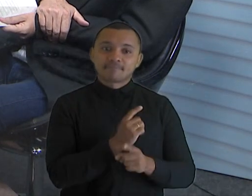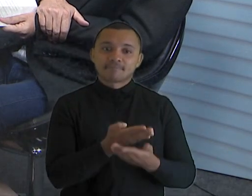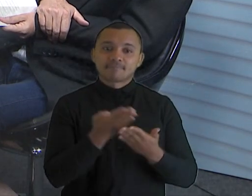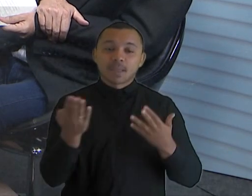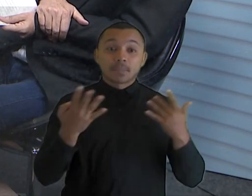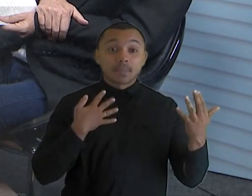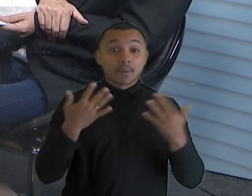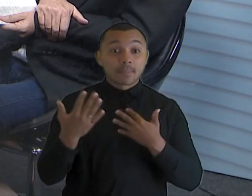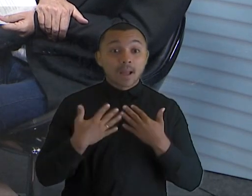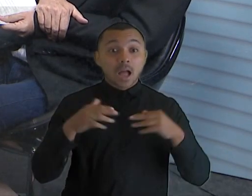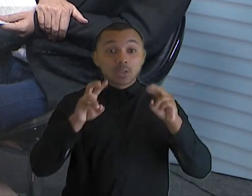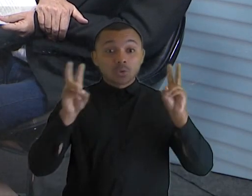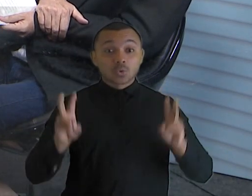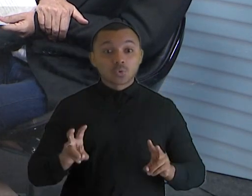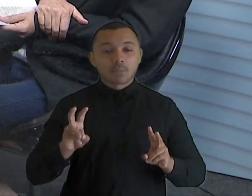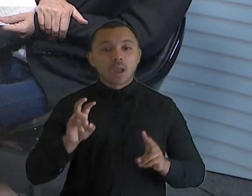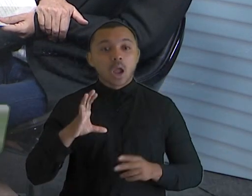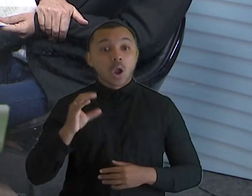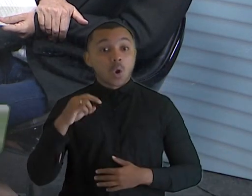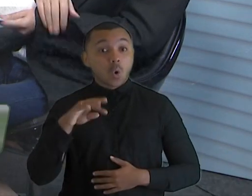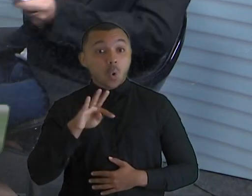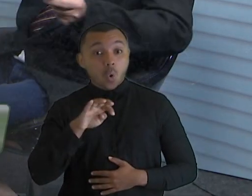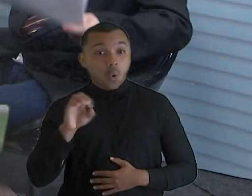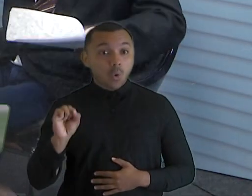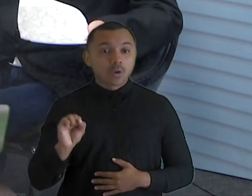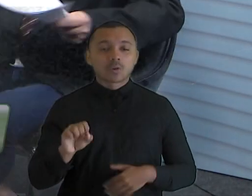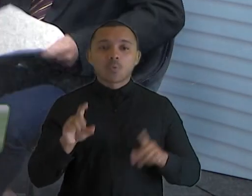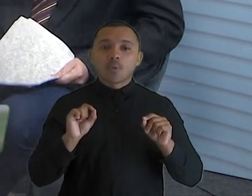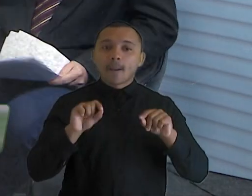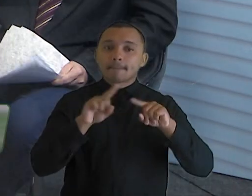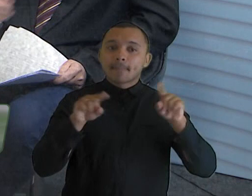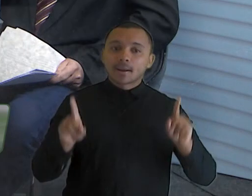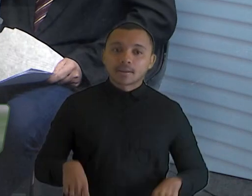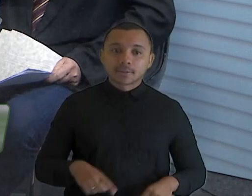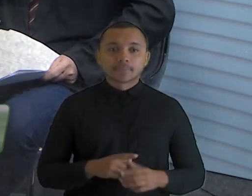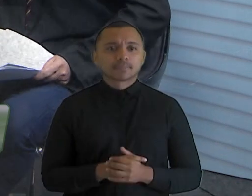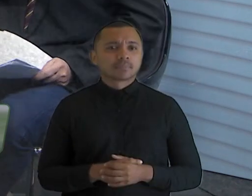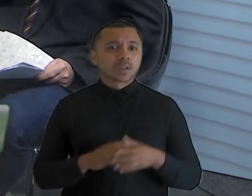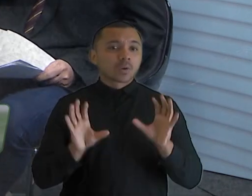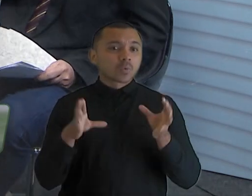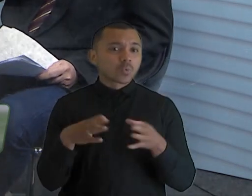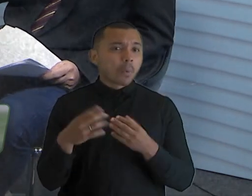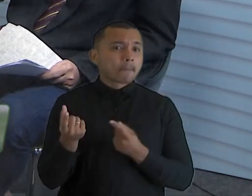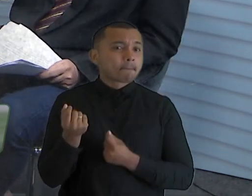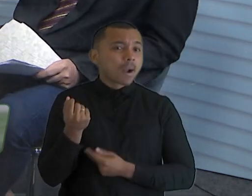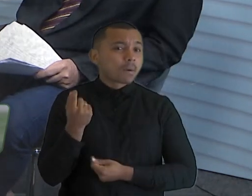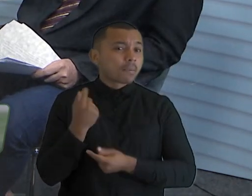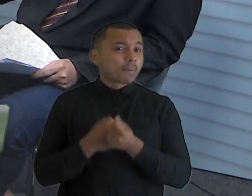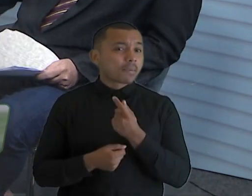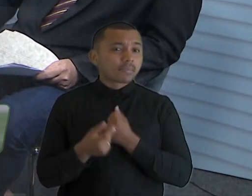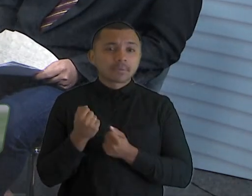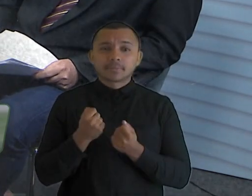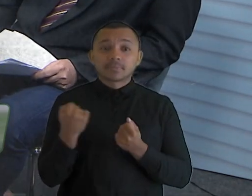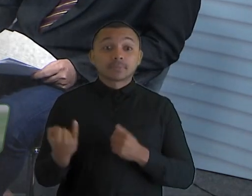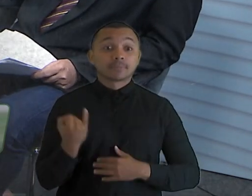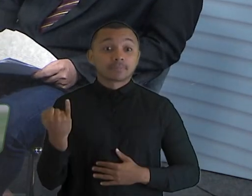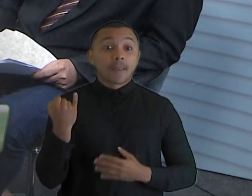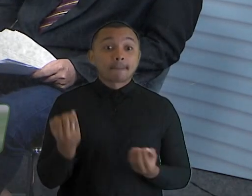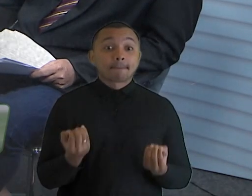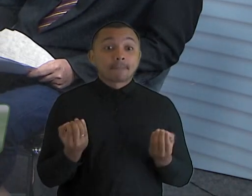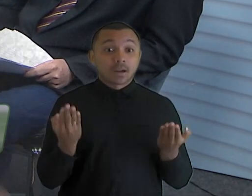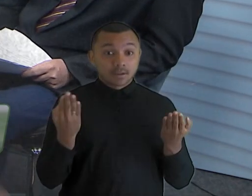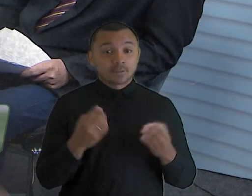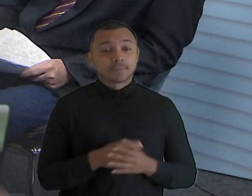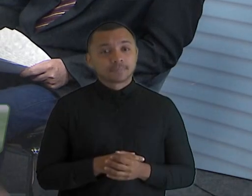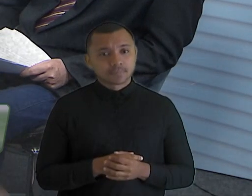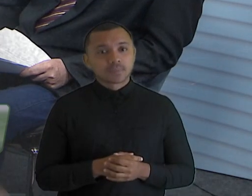Tribunal de Contas, o que a gente faz, quais são os planos da gestão. Qual é a importância do Tribunal de Contas? Eu sempre começo com essa pergunta, porque o controle de contas é